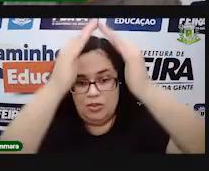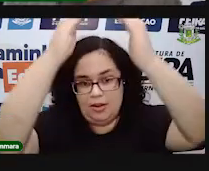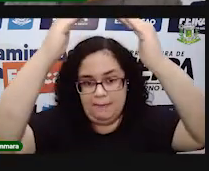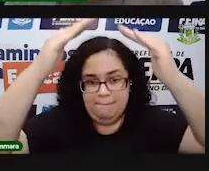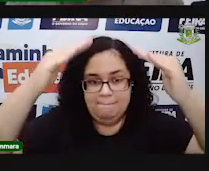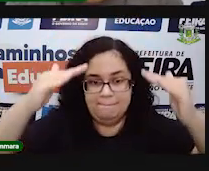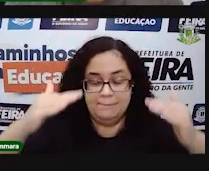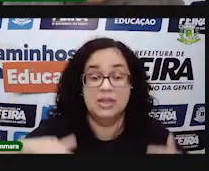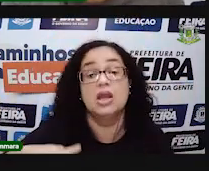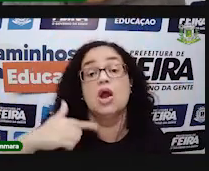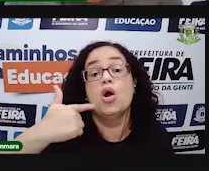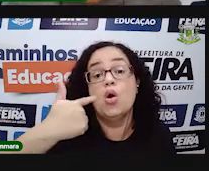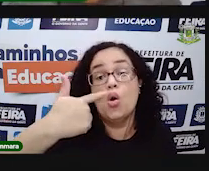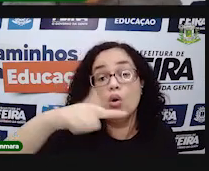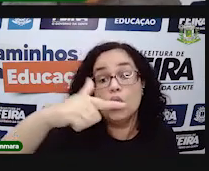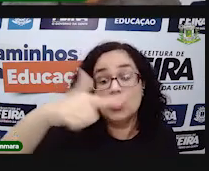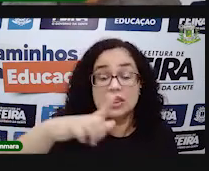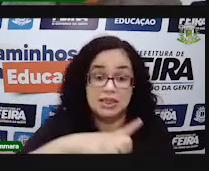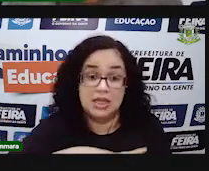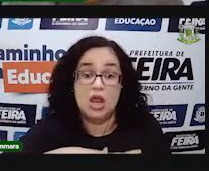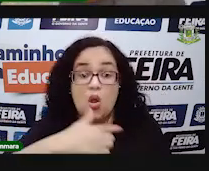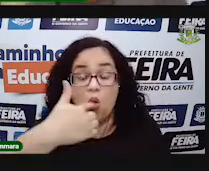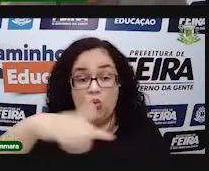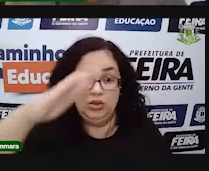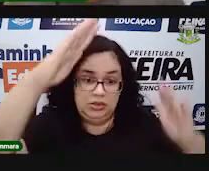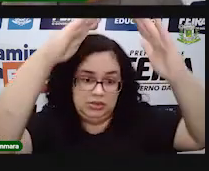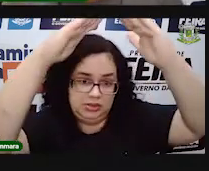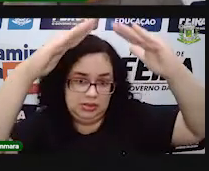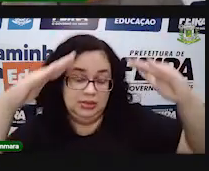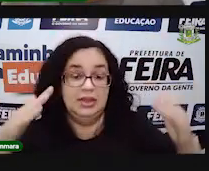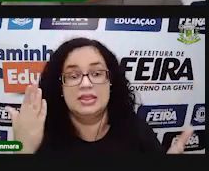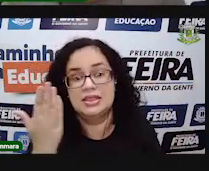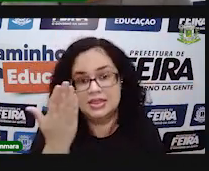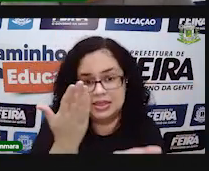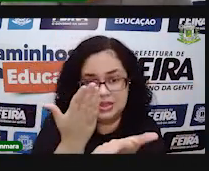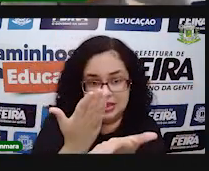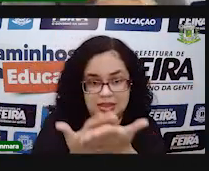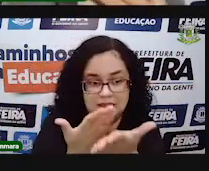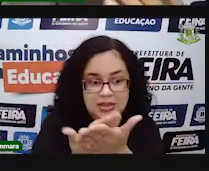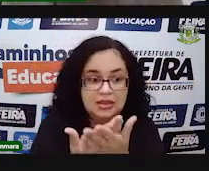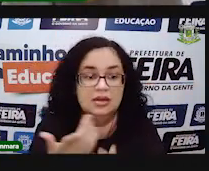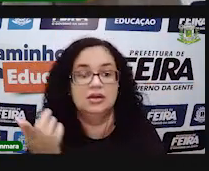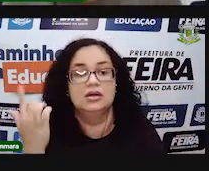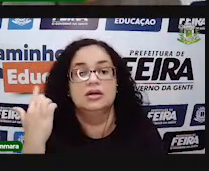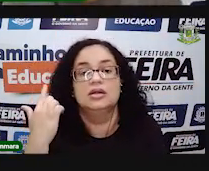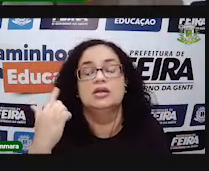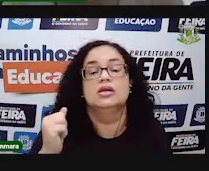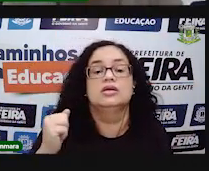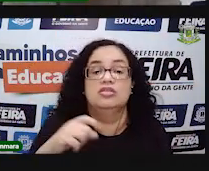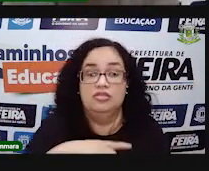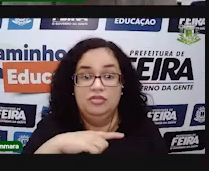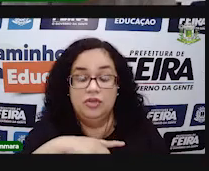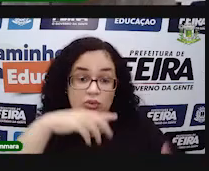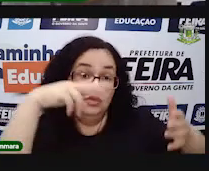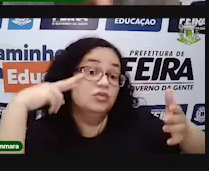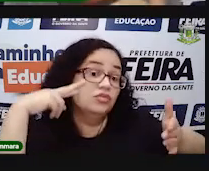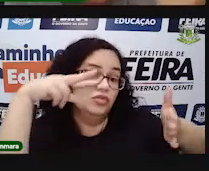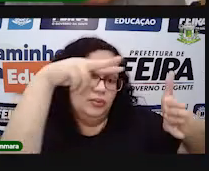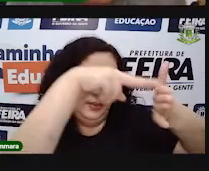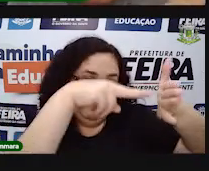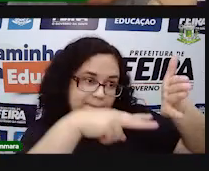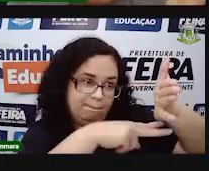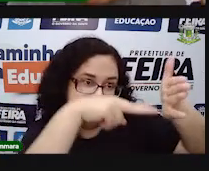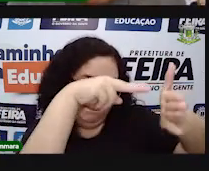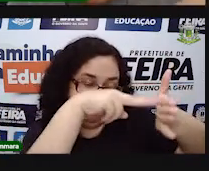pirâmide. Essa figura que está aparecendo aí é uma pirâmide. existe outras pirâmides e assim como na aula